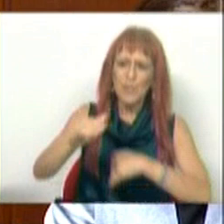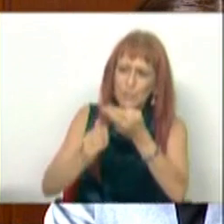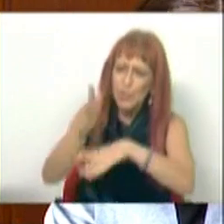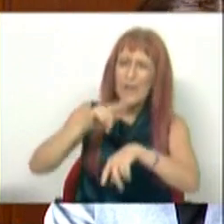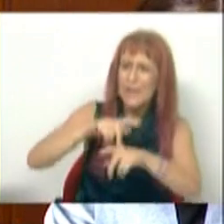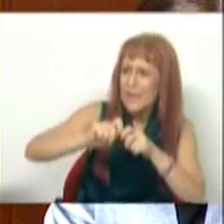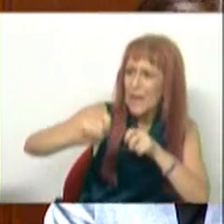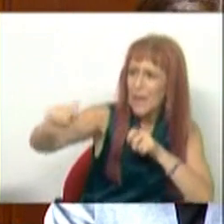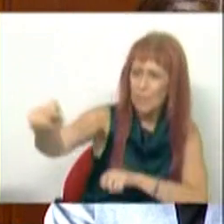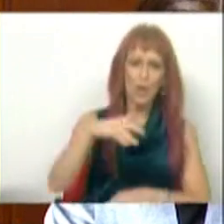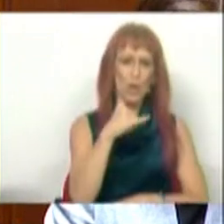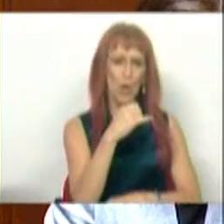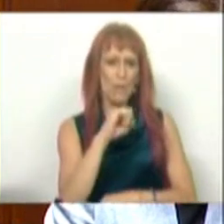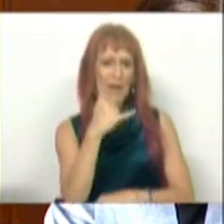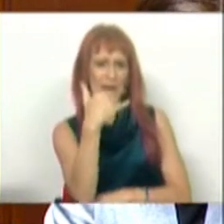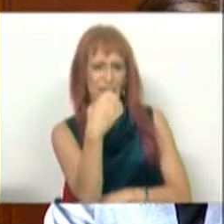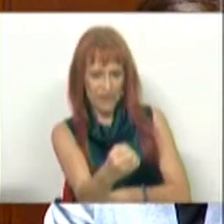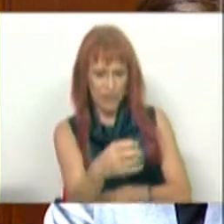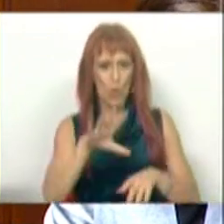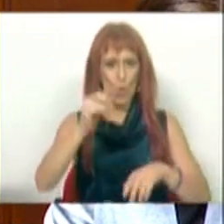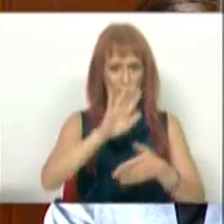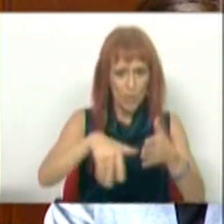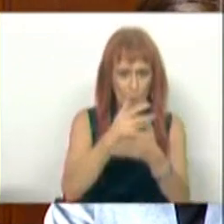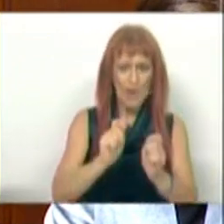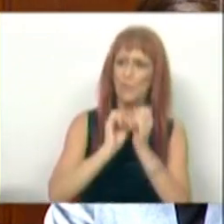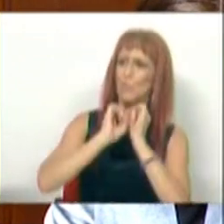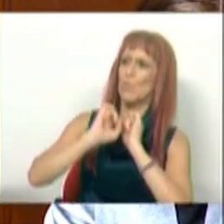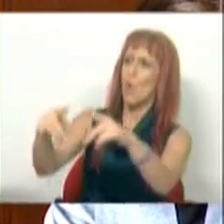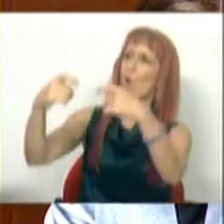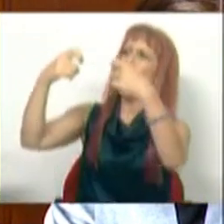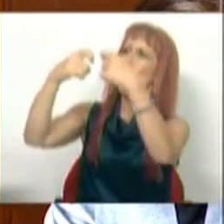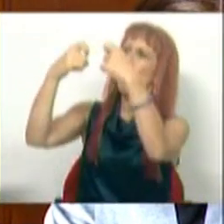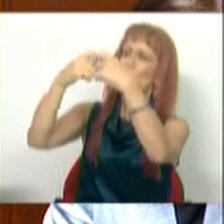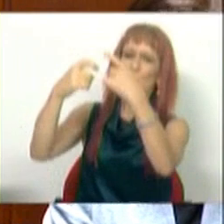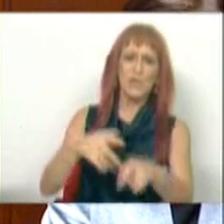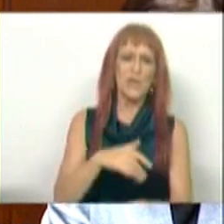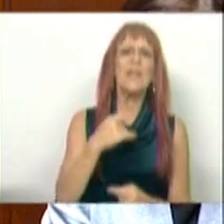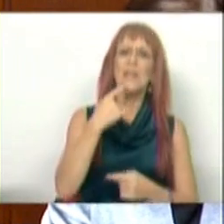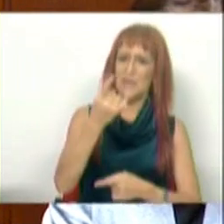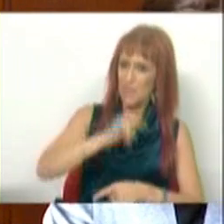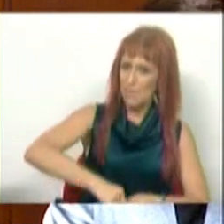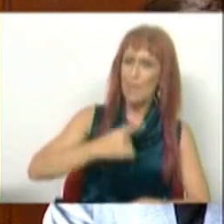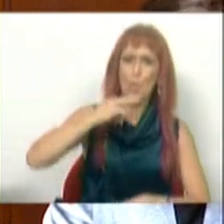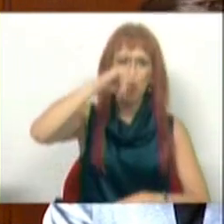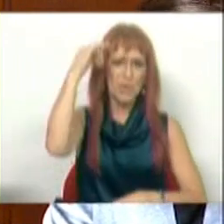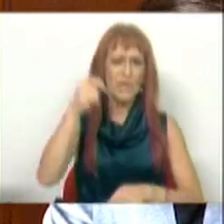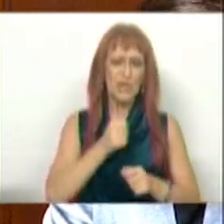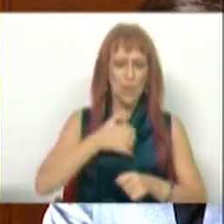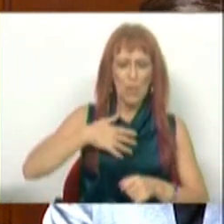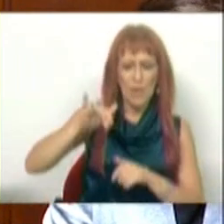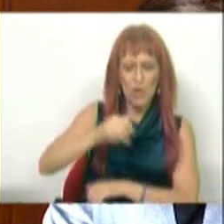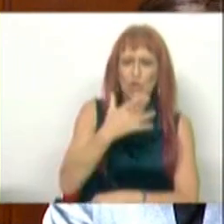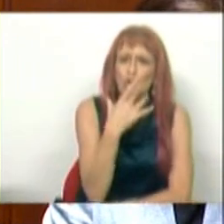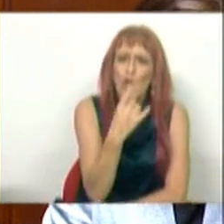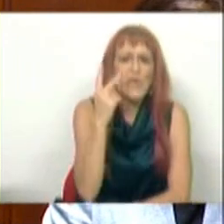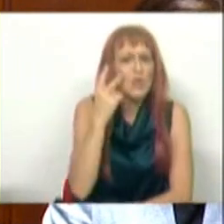a longo prazo. Em 2020, quando o plano foi enviado para Bruxelas, disse também, é muito difícil a uma companhia aérea